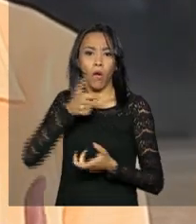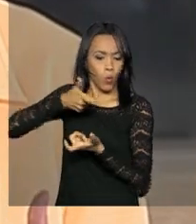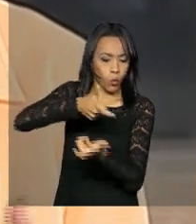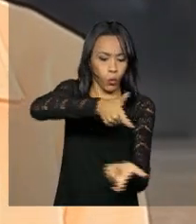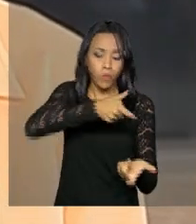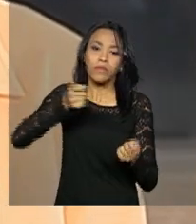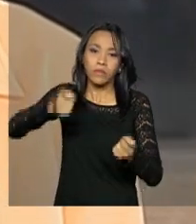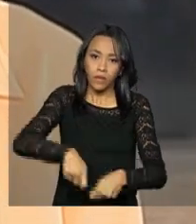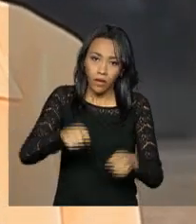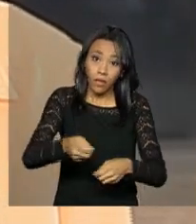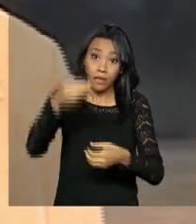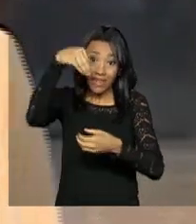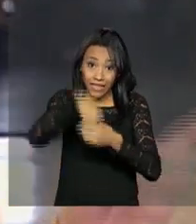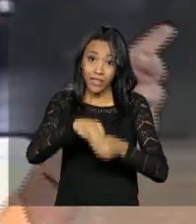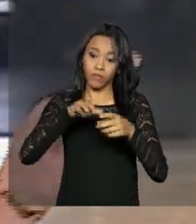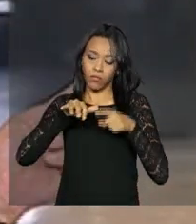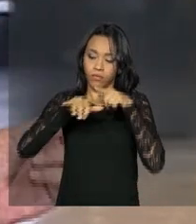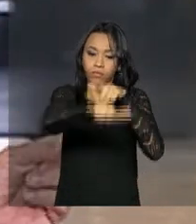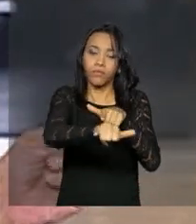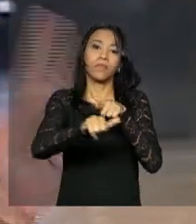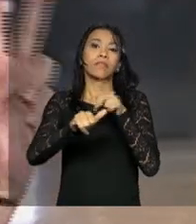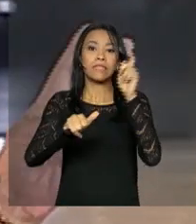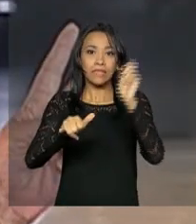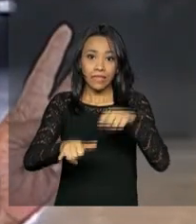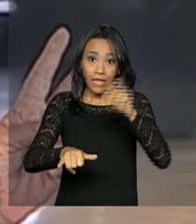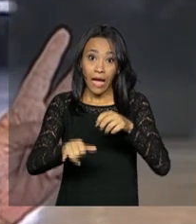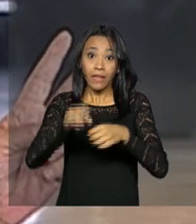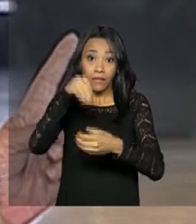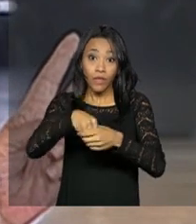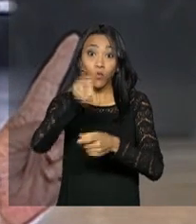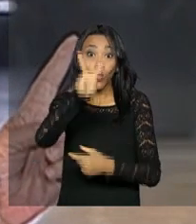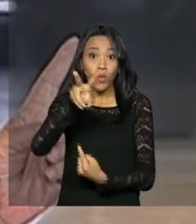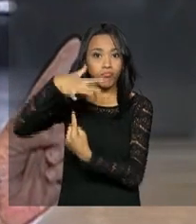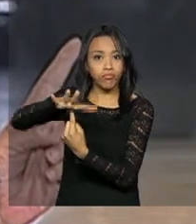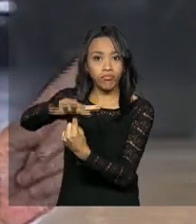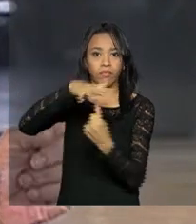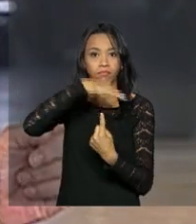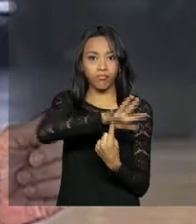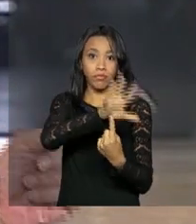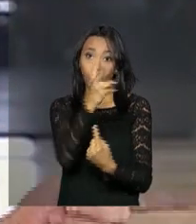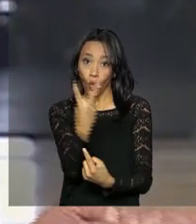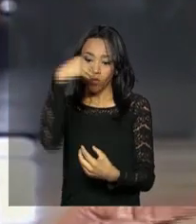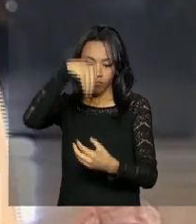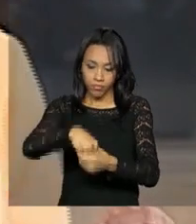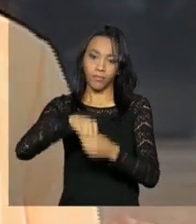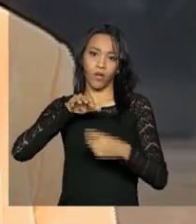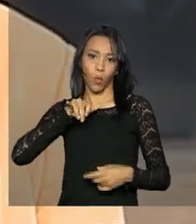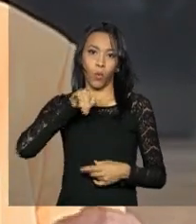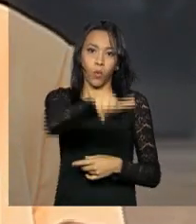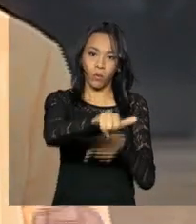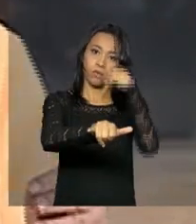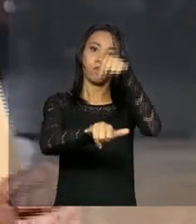cabe aquele helicóptero, dois helicópteros, não é isso que me disseram? O Black Hawk,